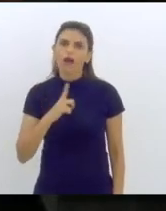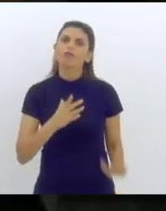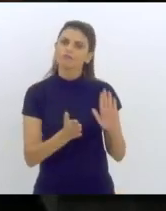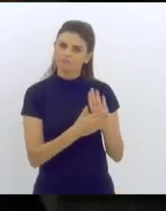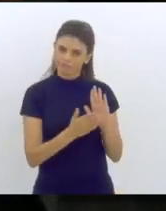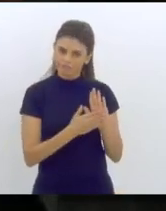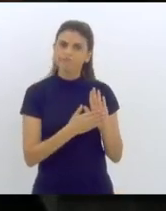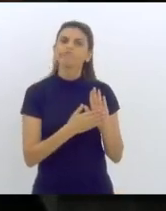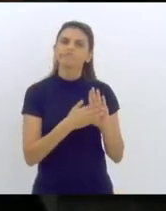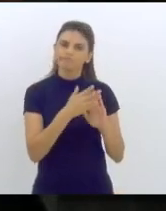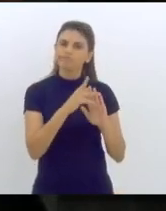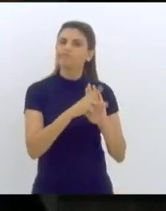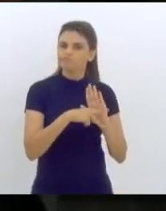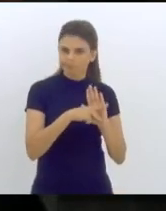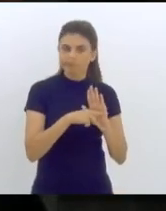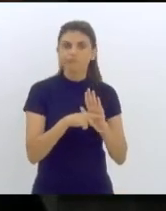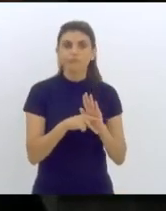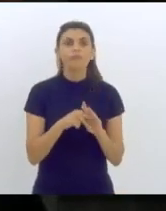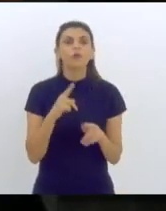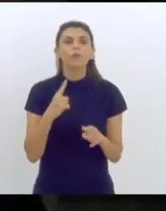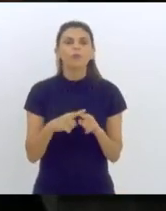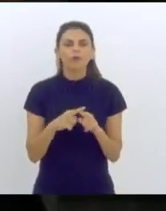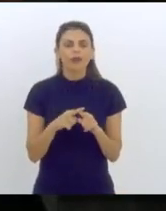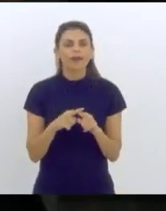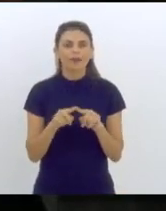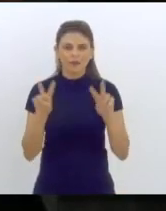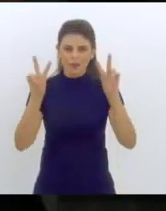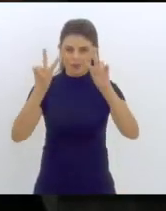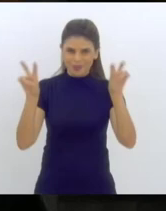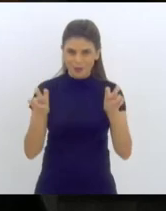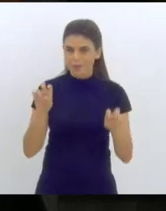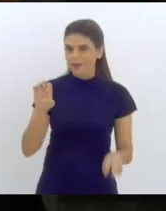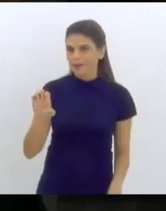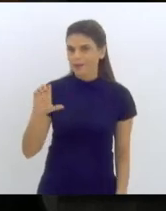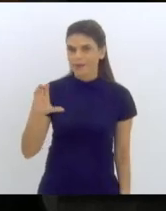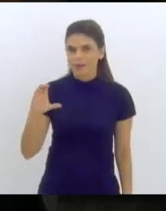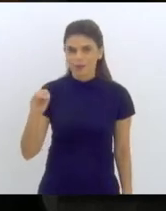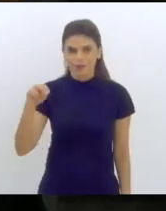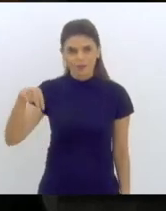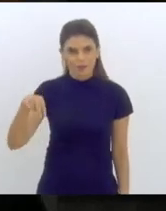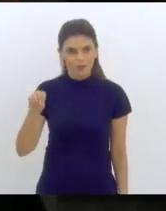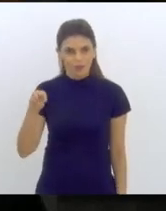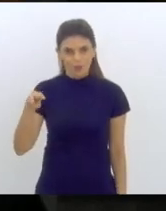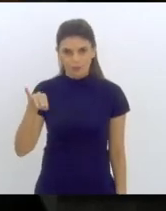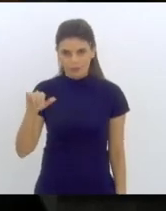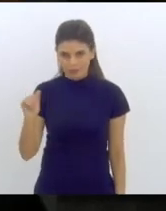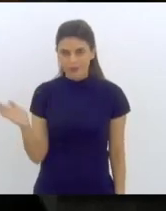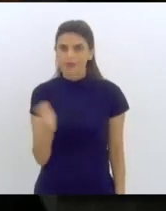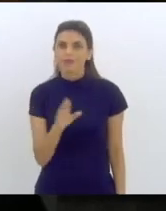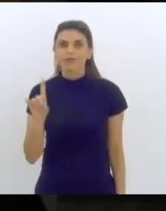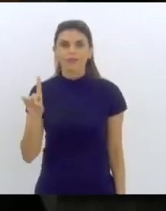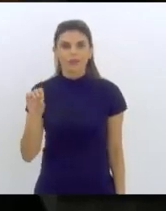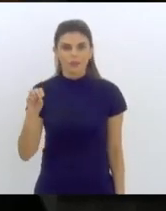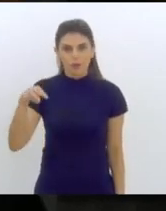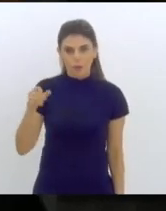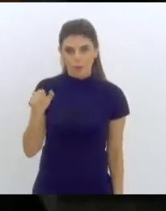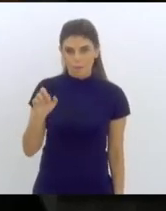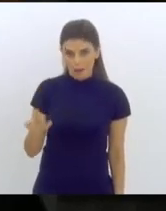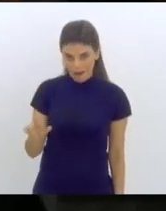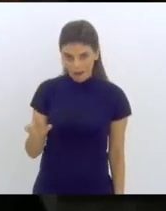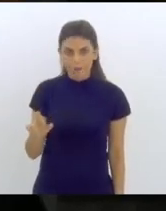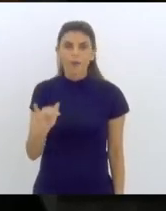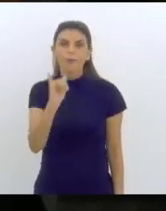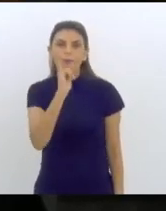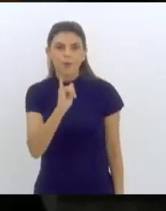entende-se por economia do mar e o Estado do Rio de Janeiro de campos